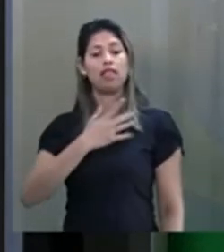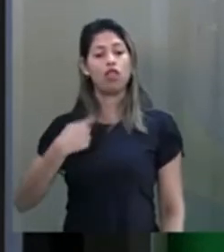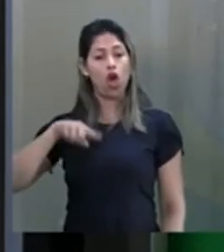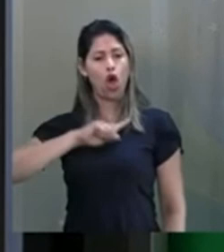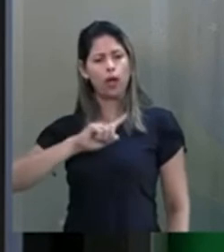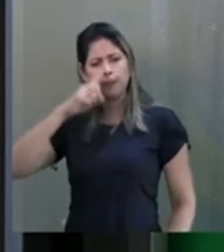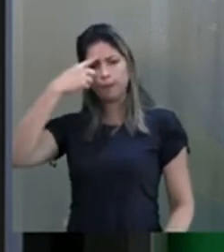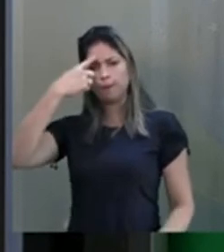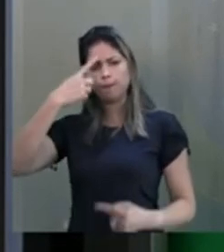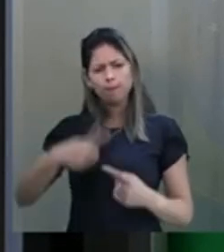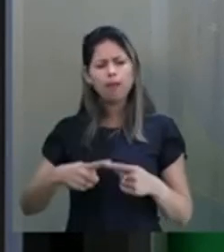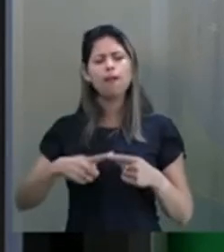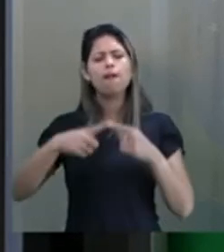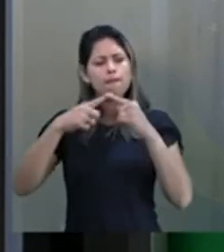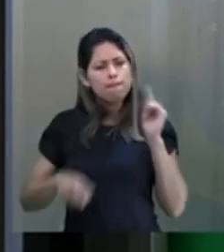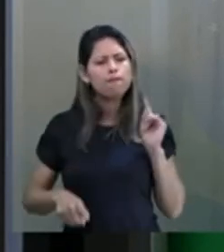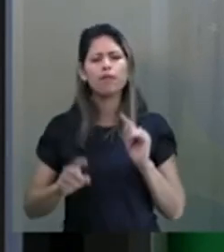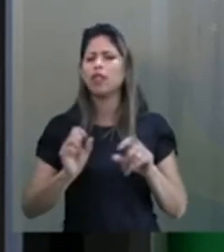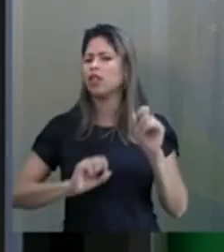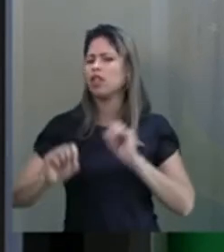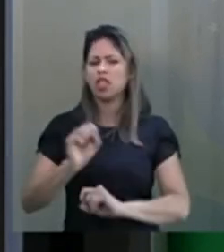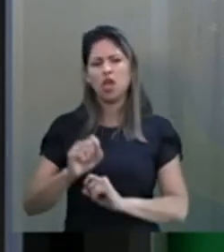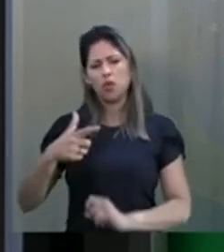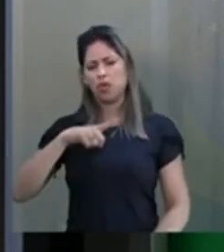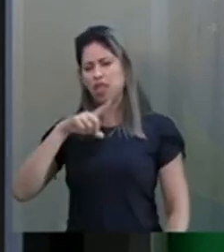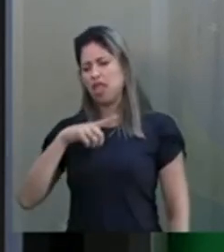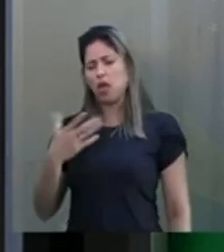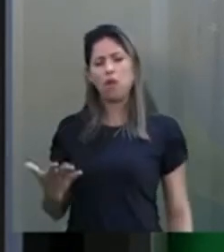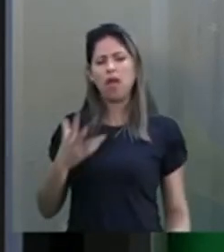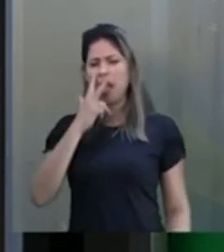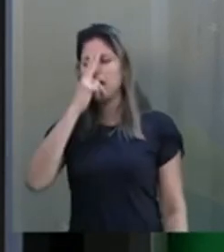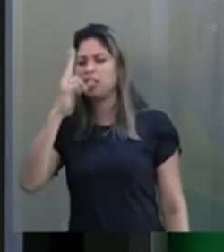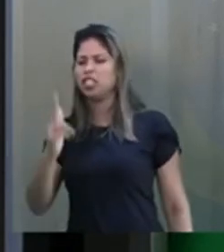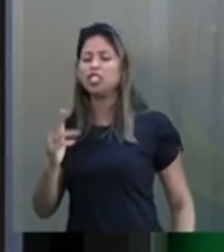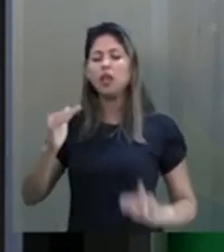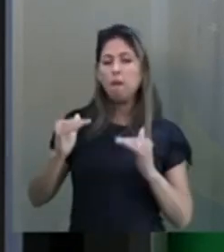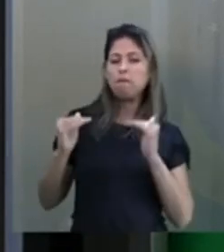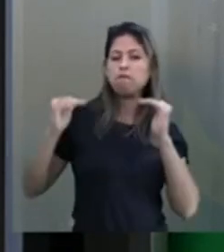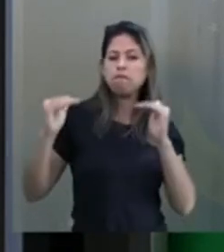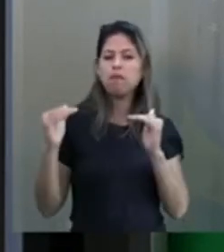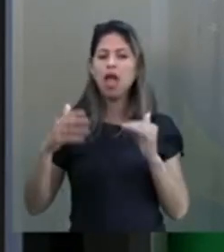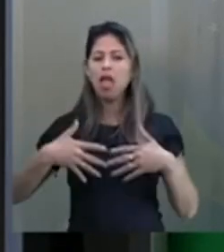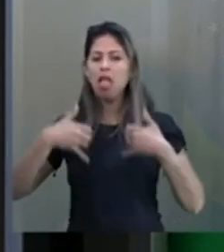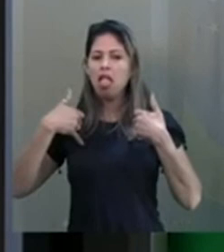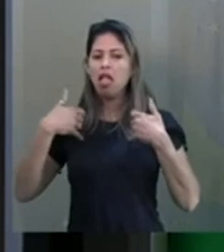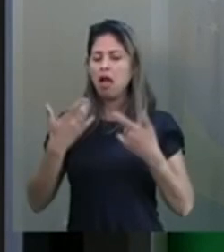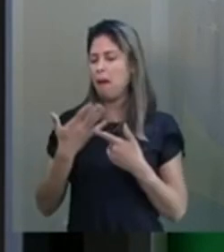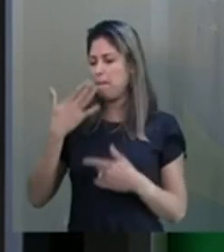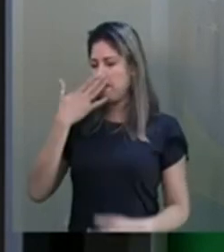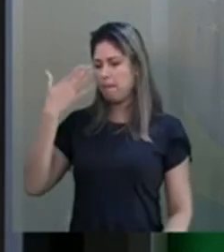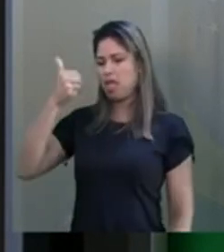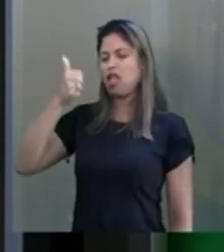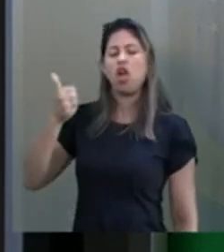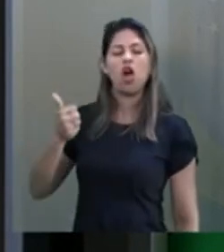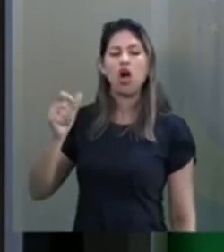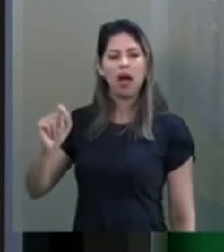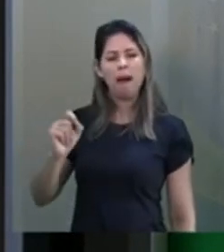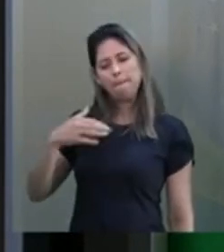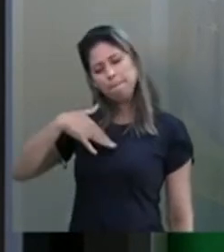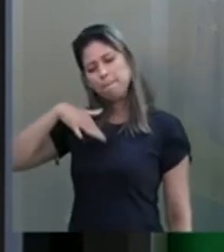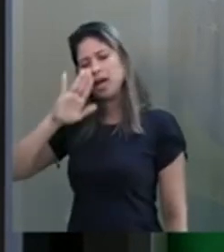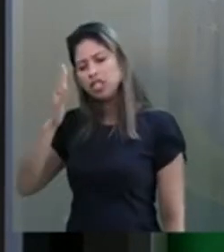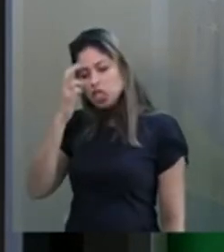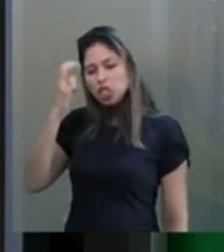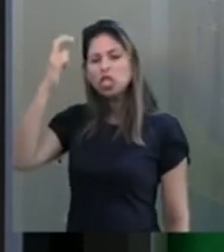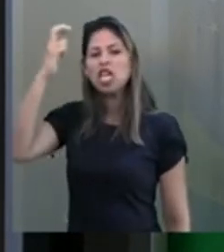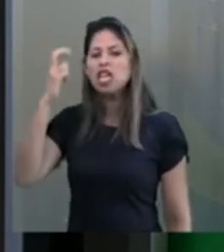É contra esse tipo de postura de achar que o burocrata de Brasília é mais inteligente do que os outros. De achar que nós que